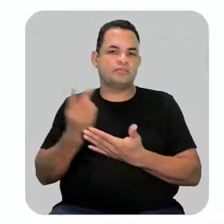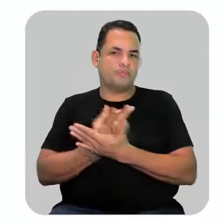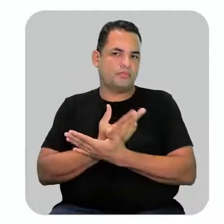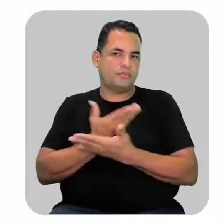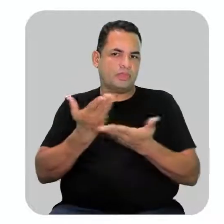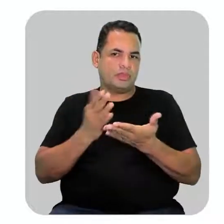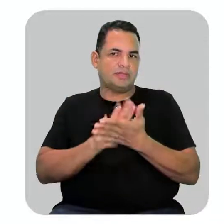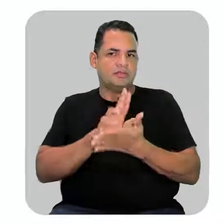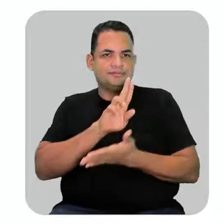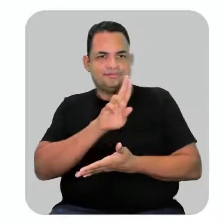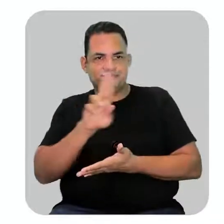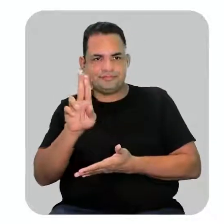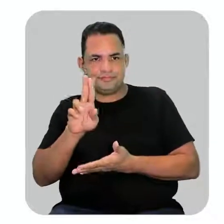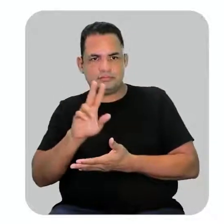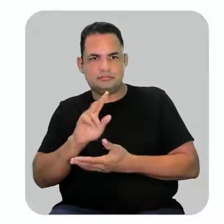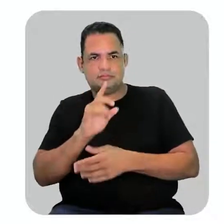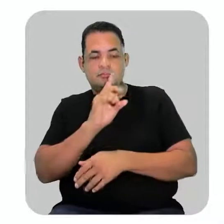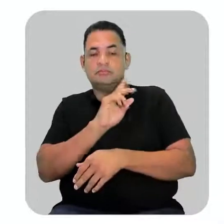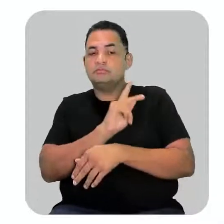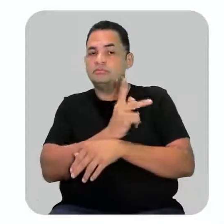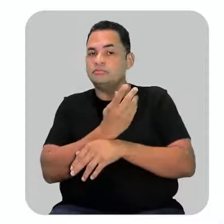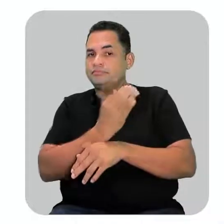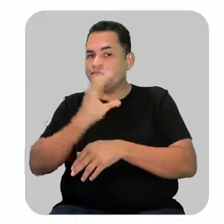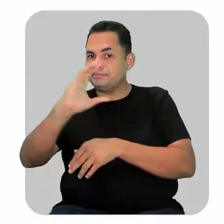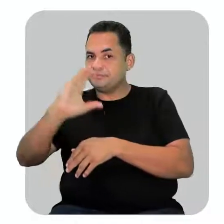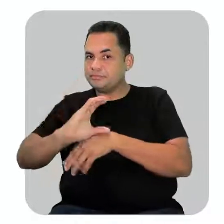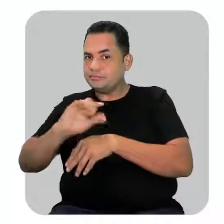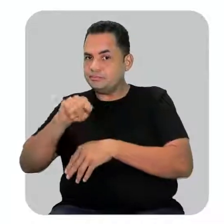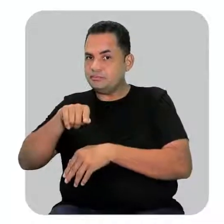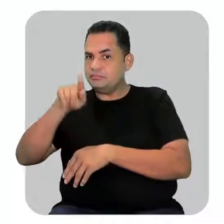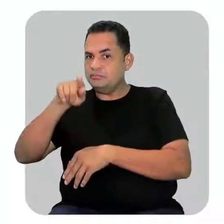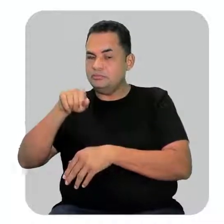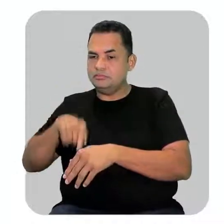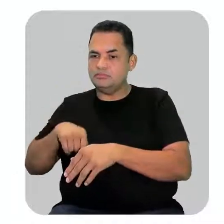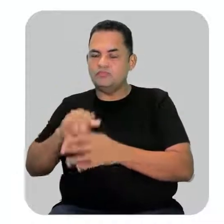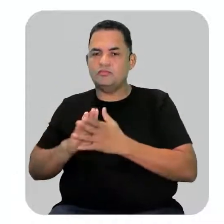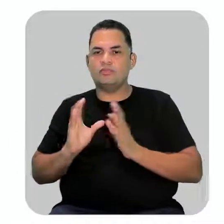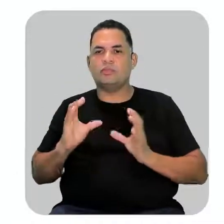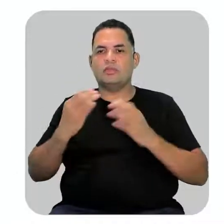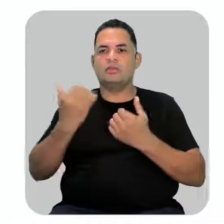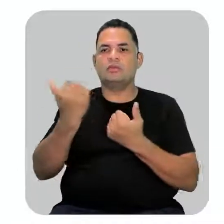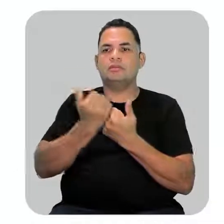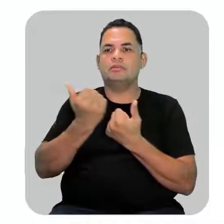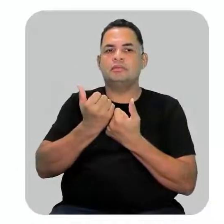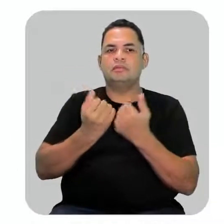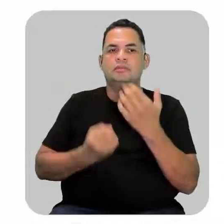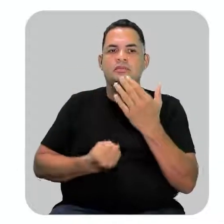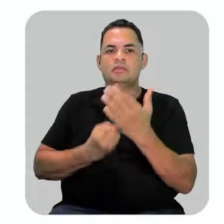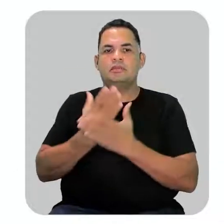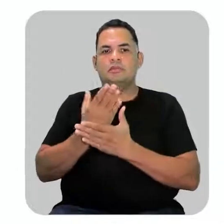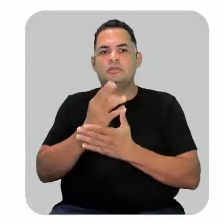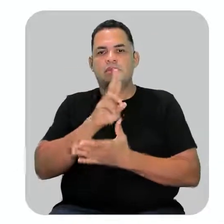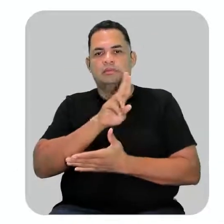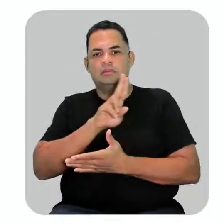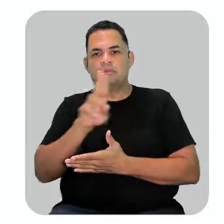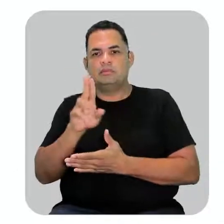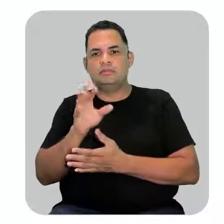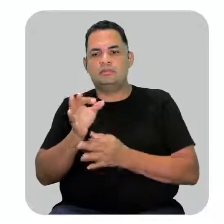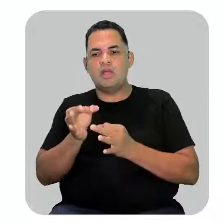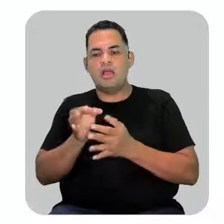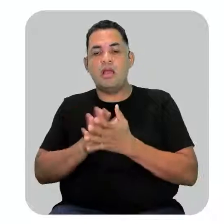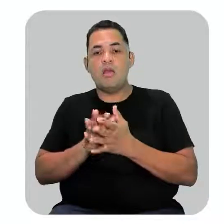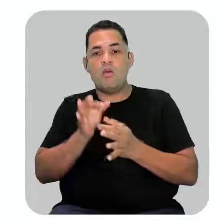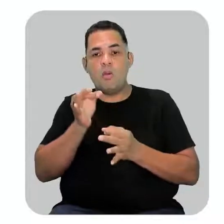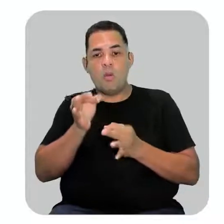considerada na nomenclatura de hidrocarbonetos ramificados é que os grupos substituintes aparecem na nomenclatura em ordem